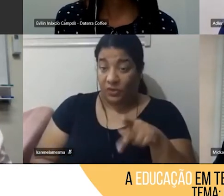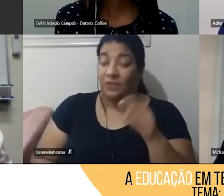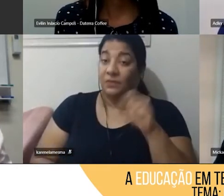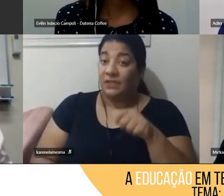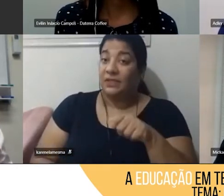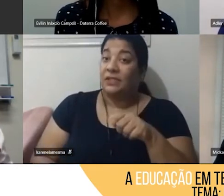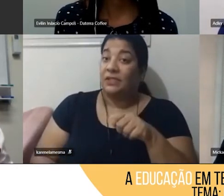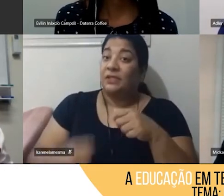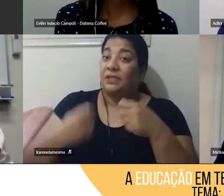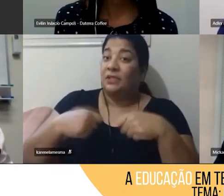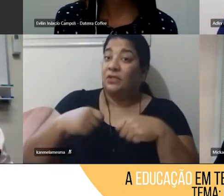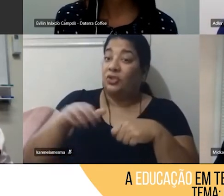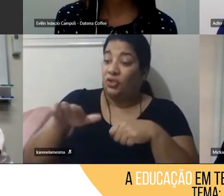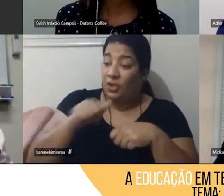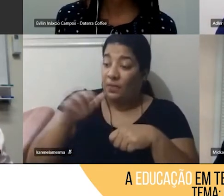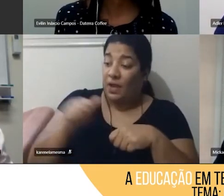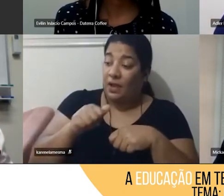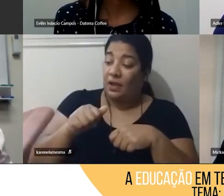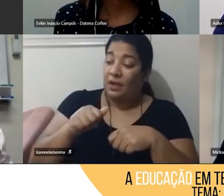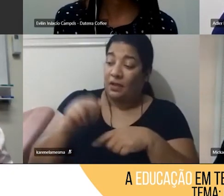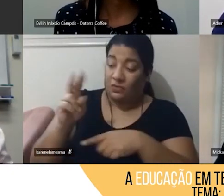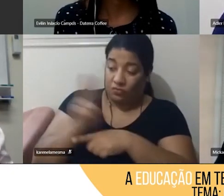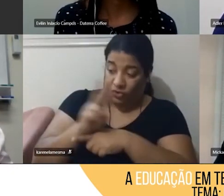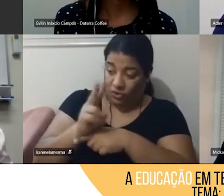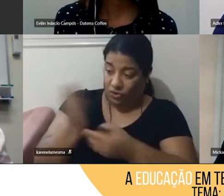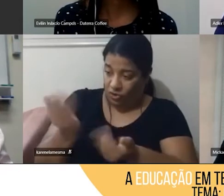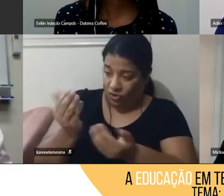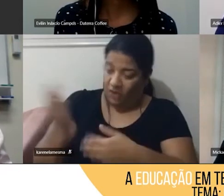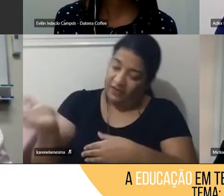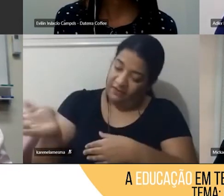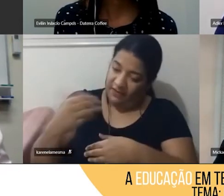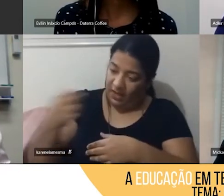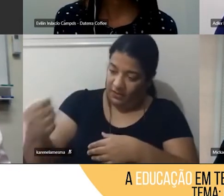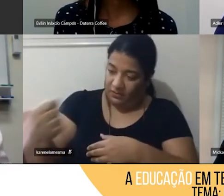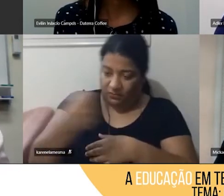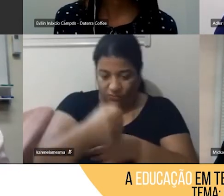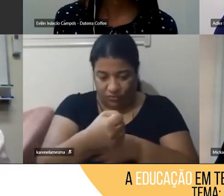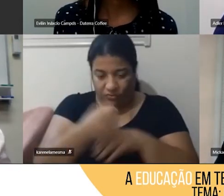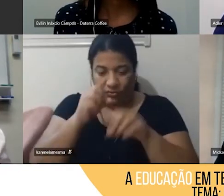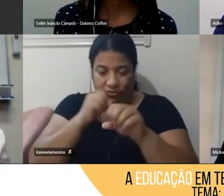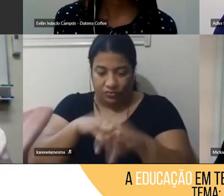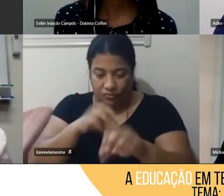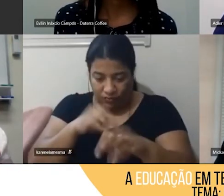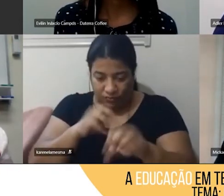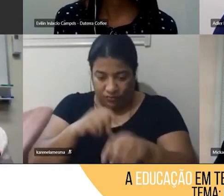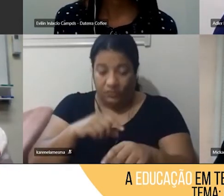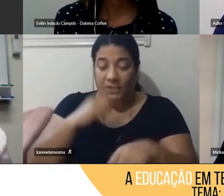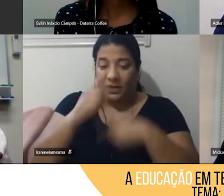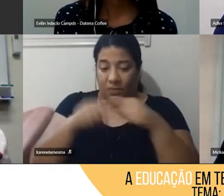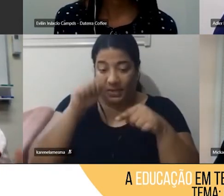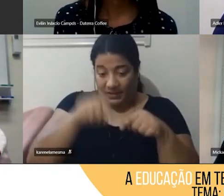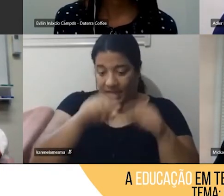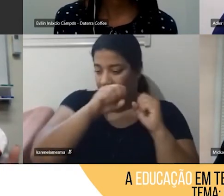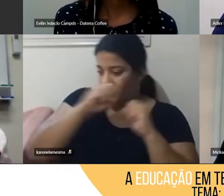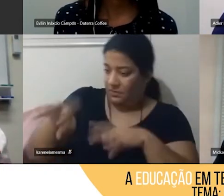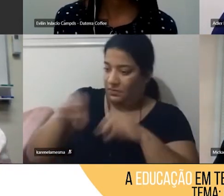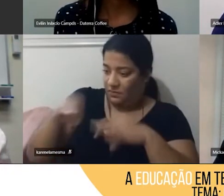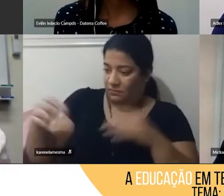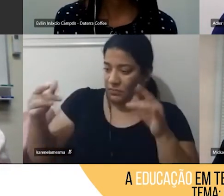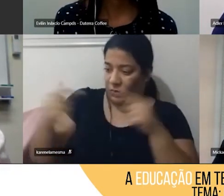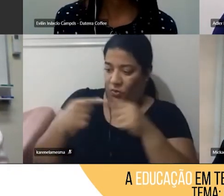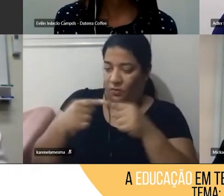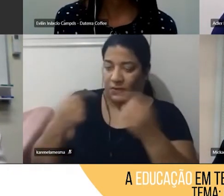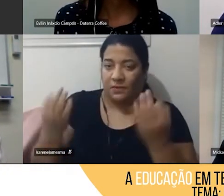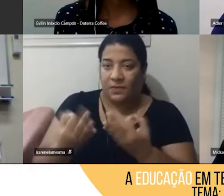monitores, então, esse alinhamento mesmo de como é que a gente precisa que funcione, e eles têm um monte de